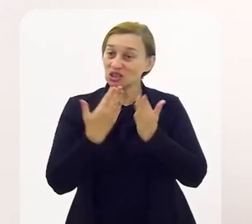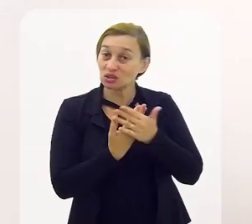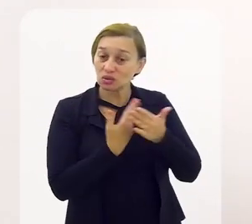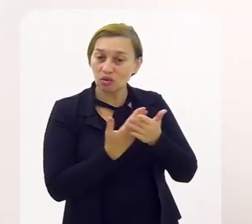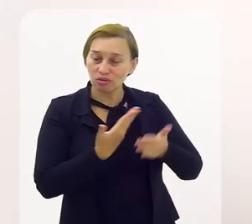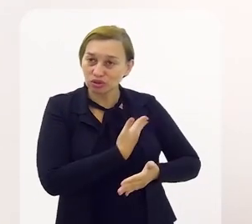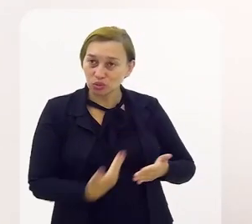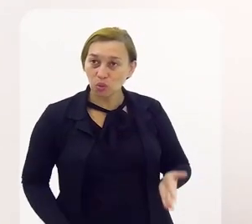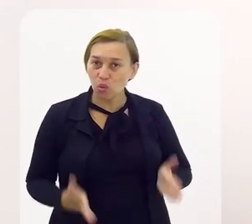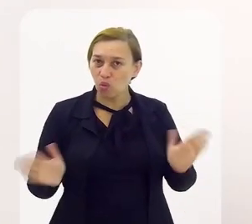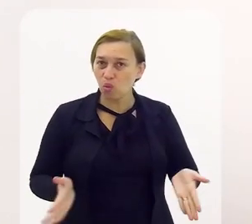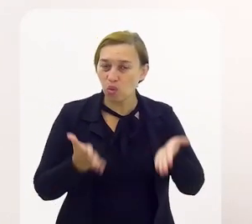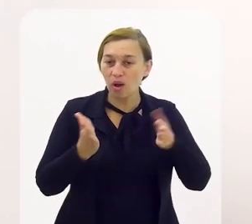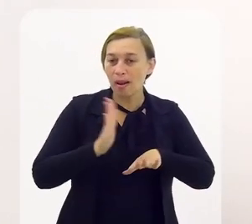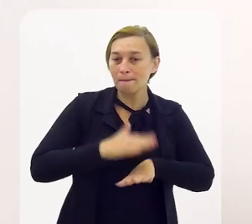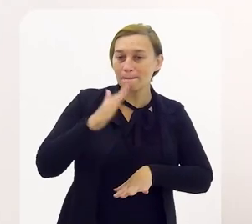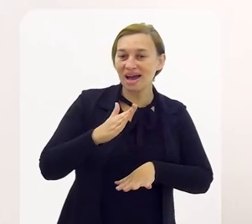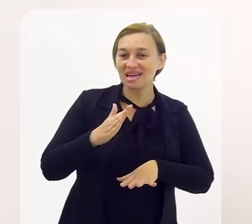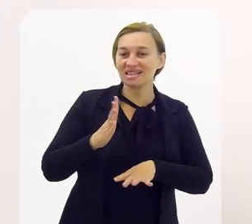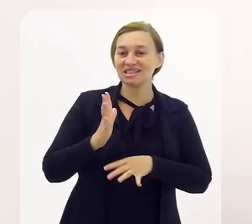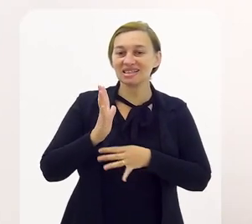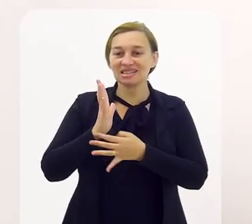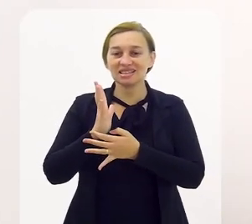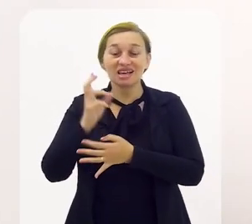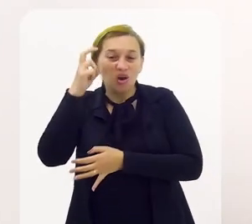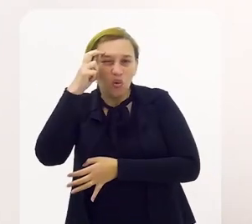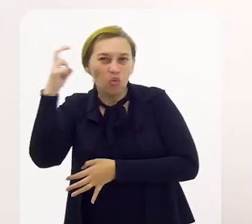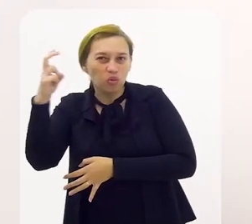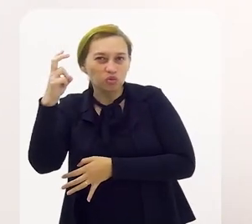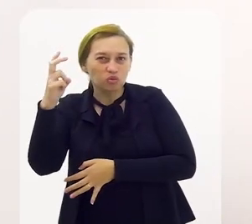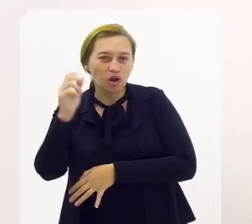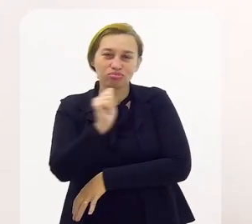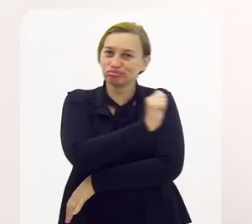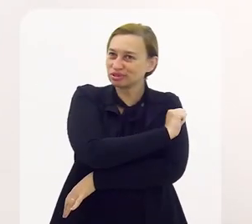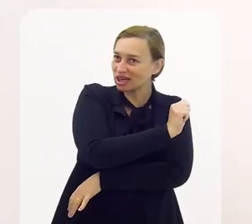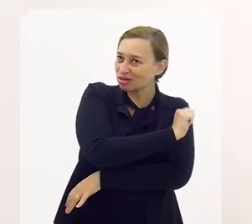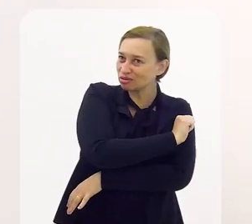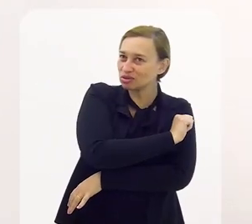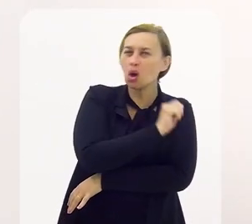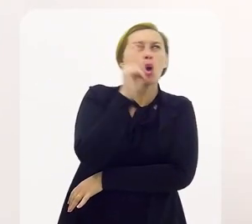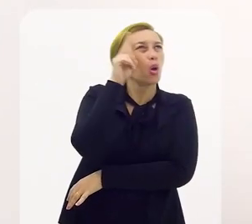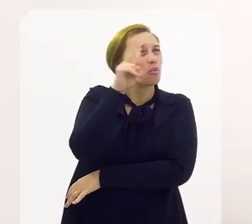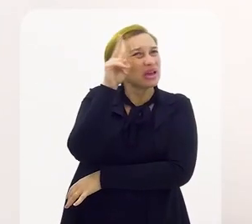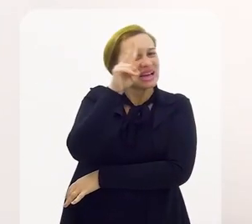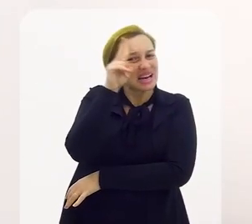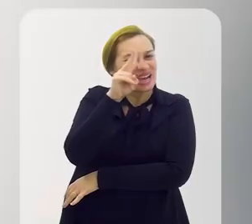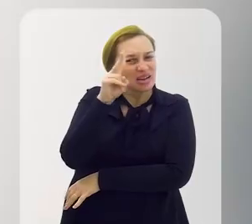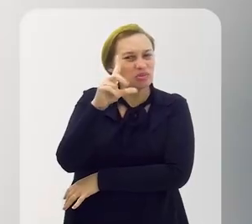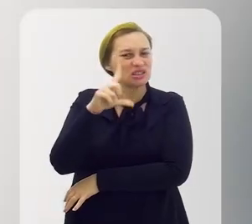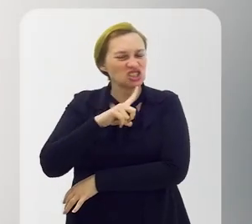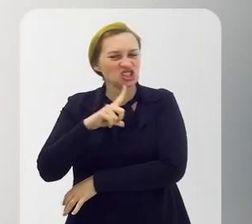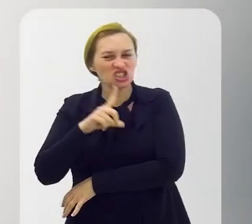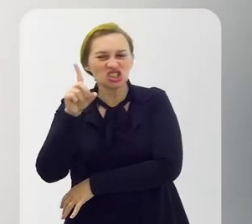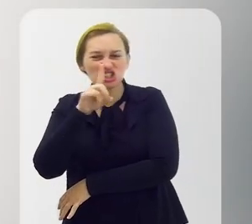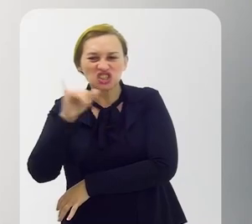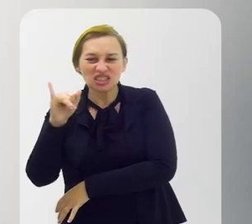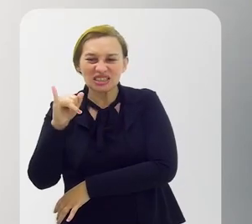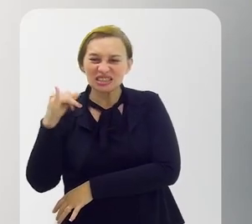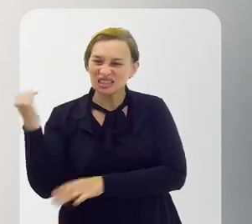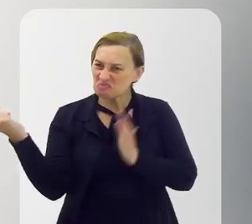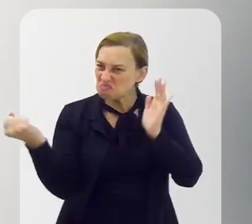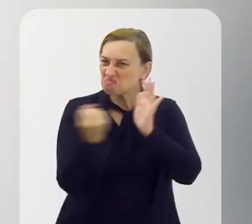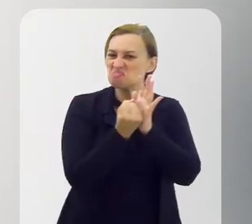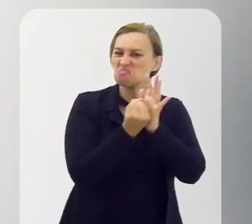públicas incentivavam muito mais essa parte cultural nos alunos Eu me lembro que quando tinham datas